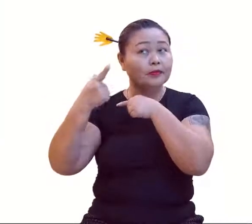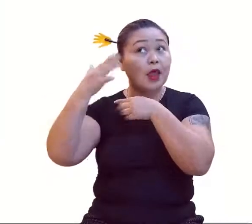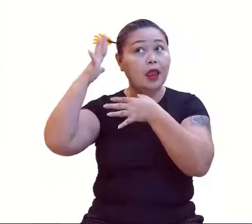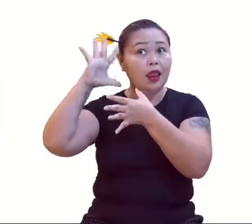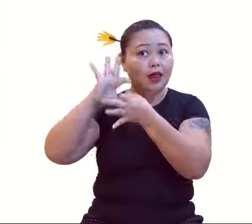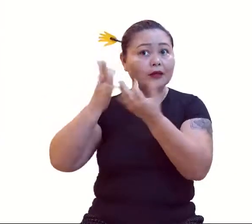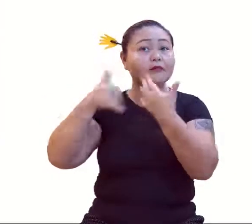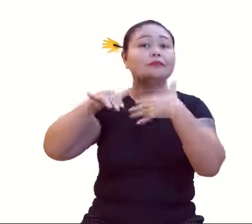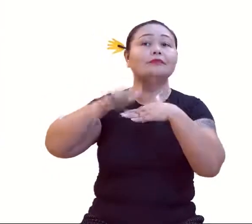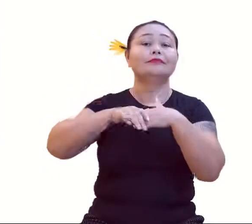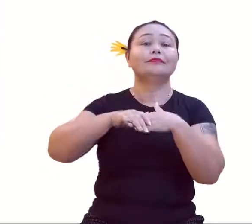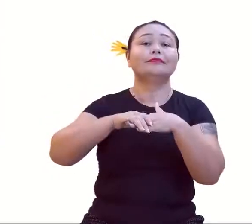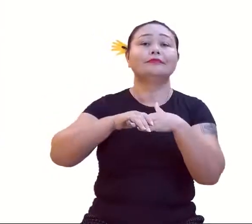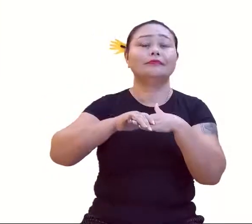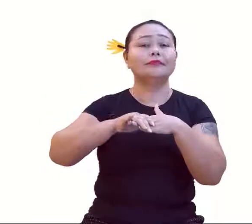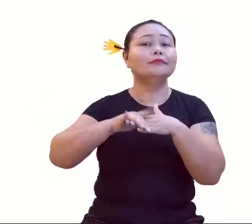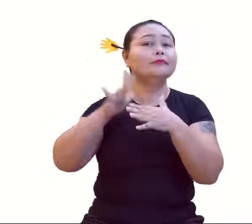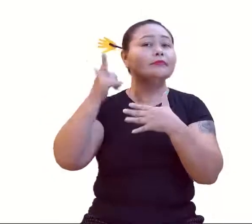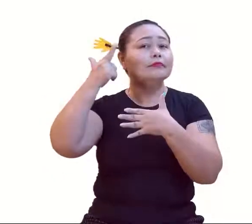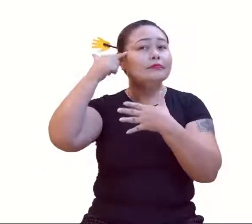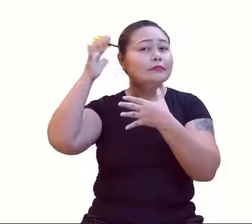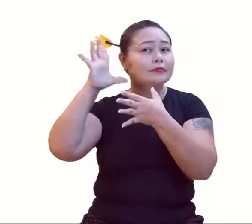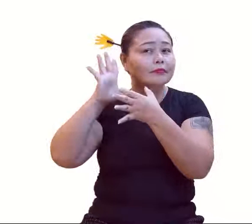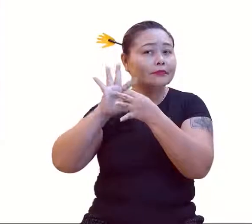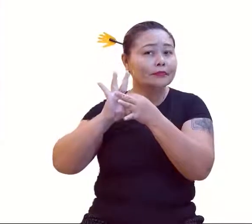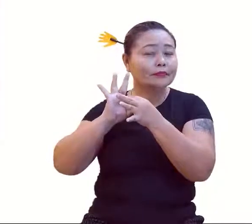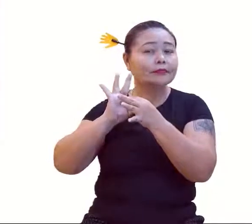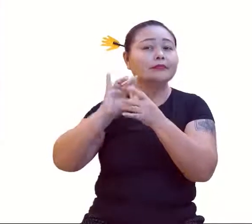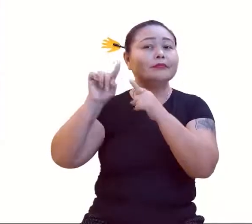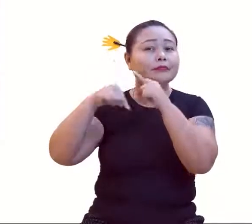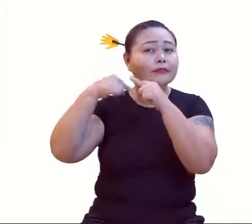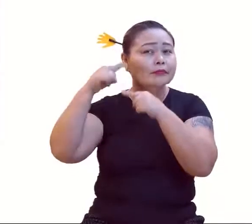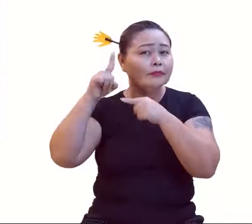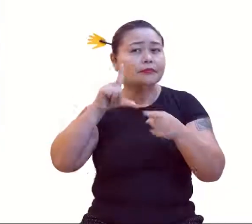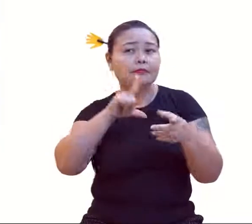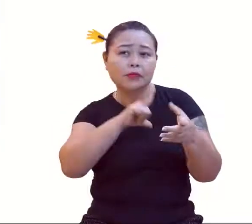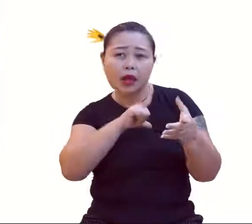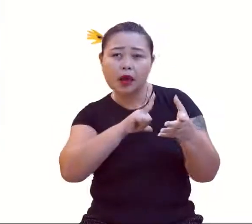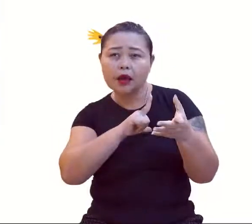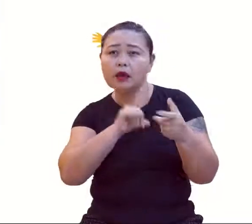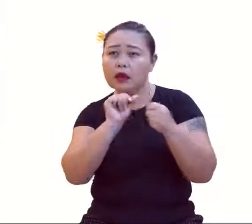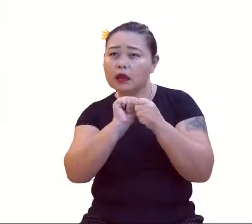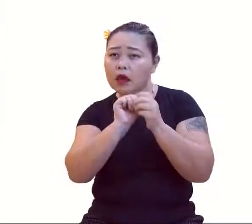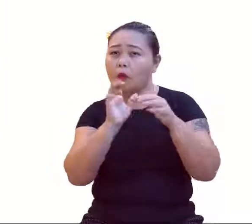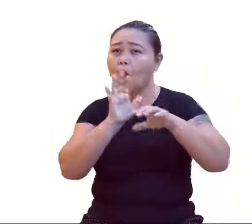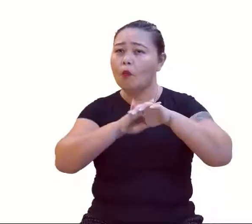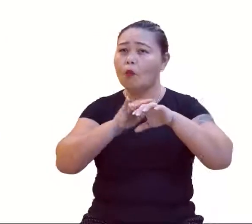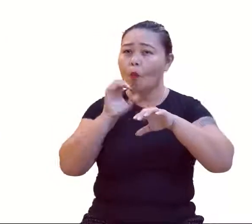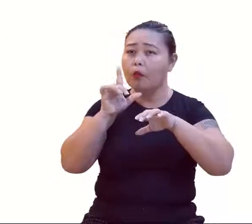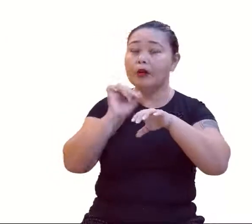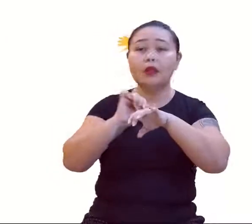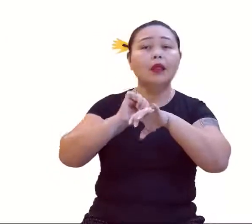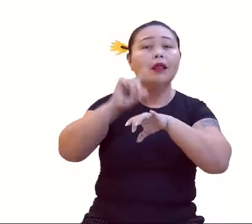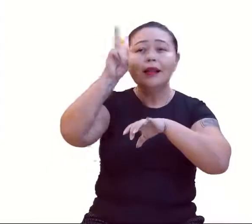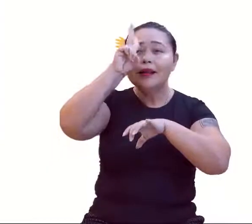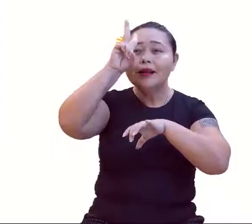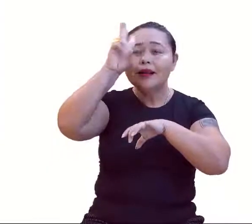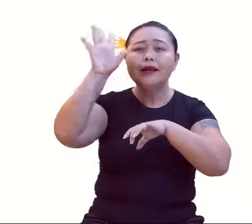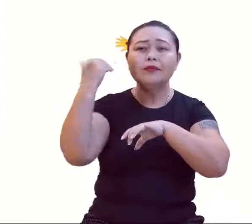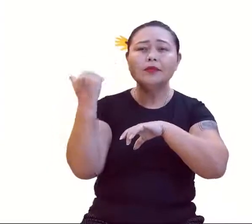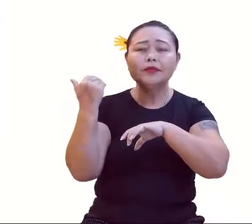matemática, vai raciocinando aí, começa a falar, será que tem pegadinha? Não, não tem pegadinha. Você lembra daquele lá,